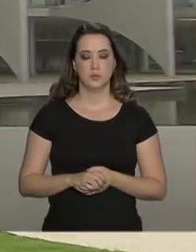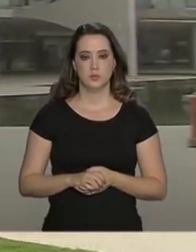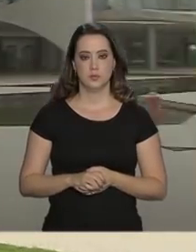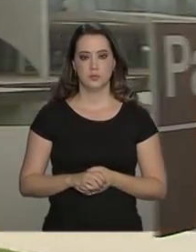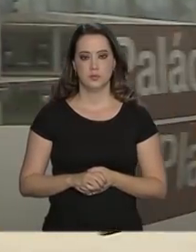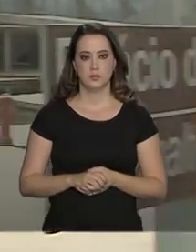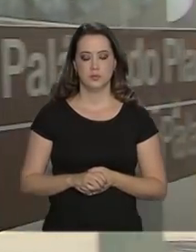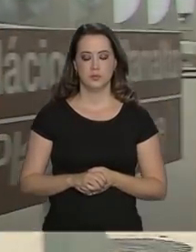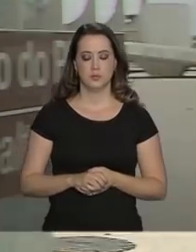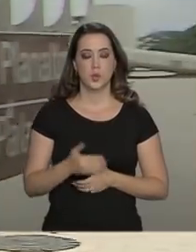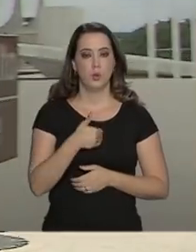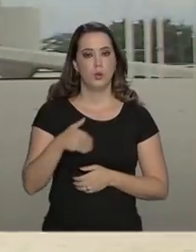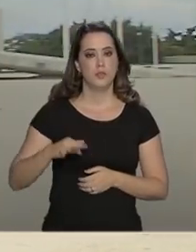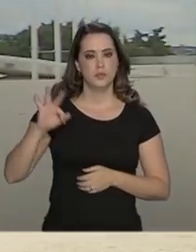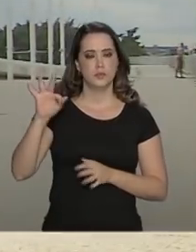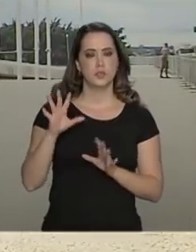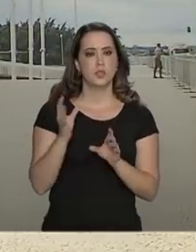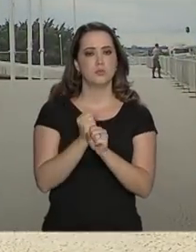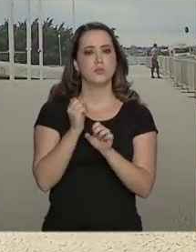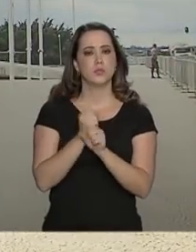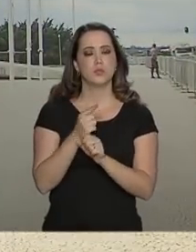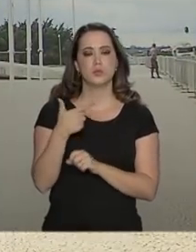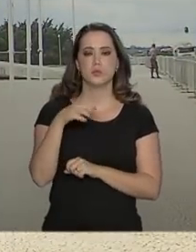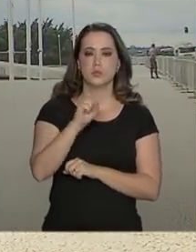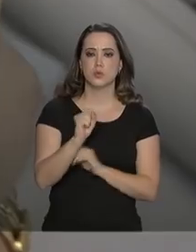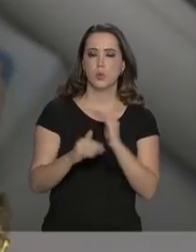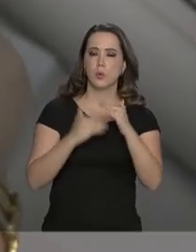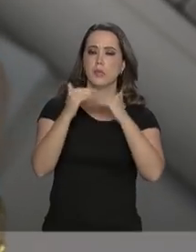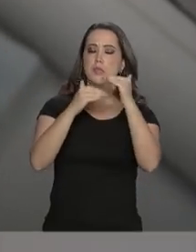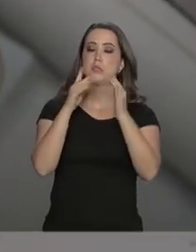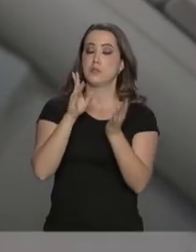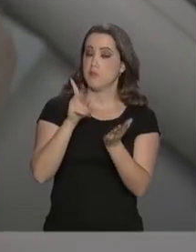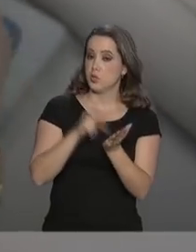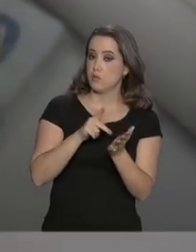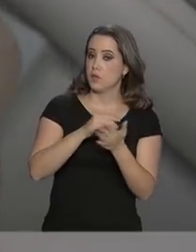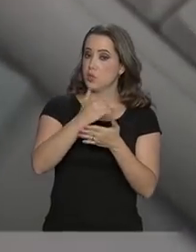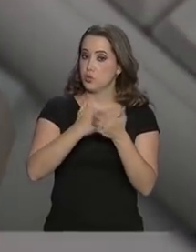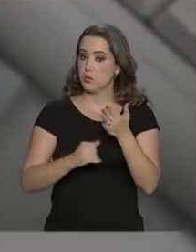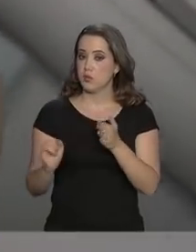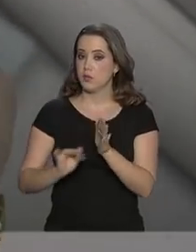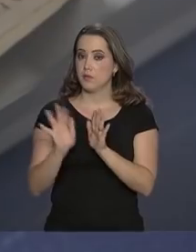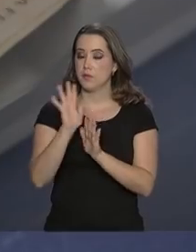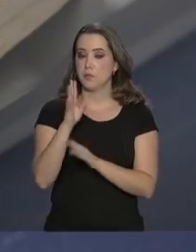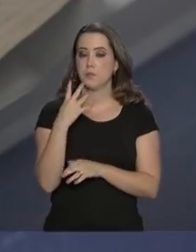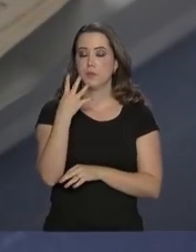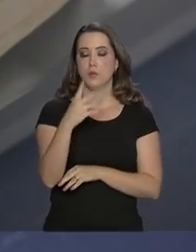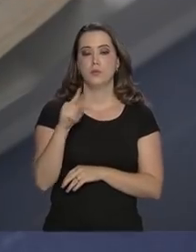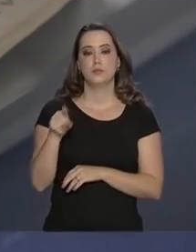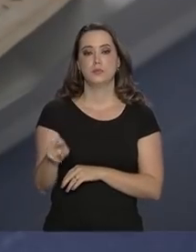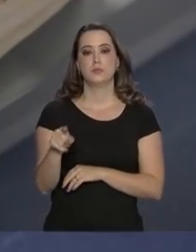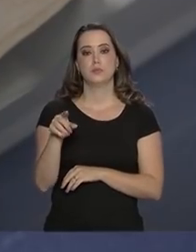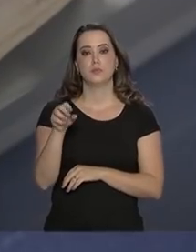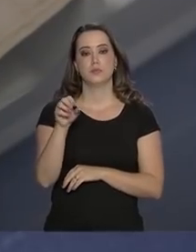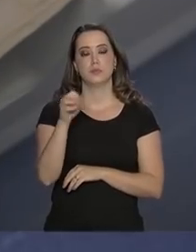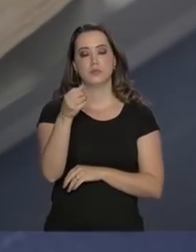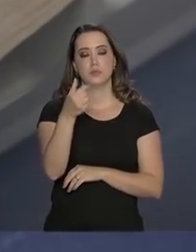O governo federal fechou 2018 com crescimento real, já descontada a inflação, de 4